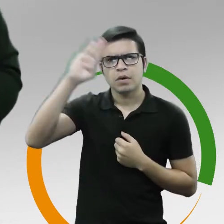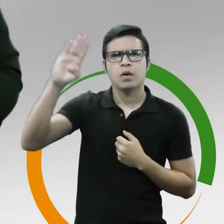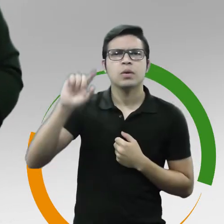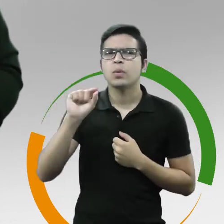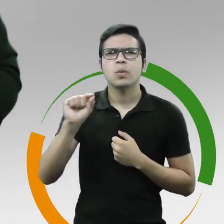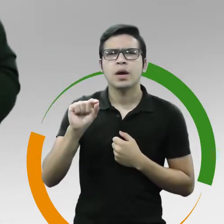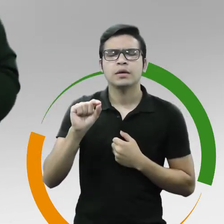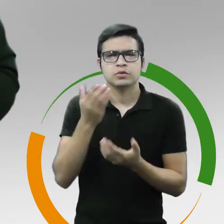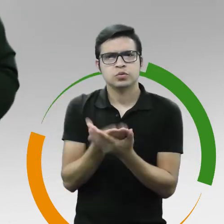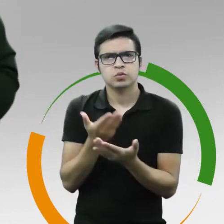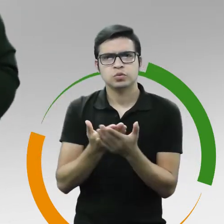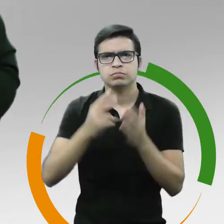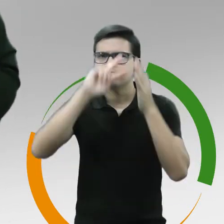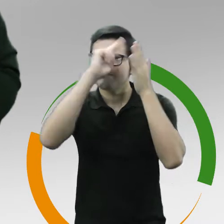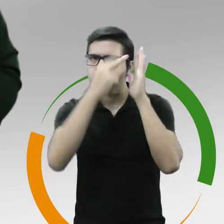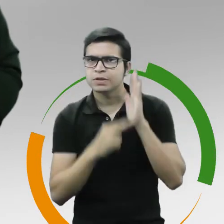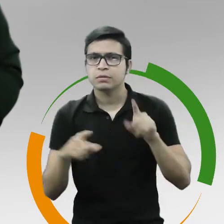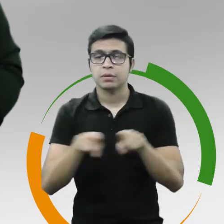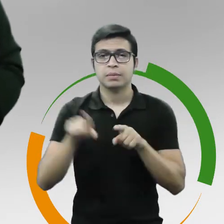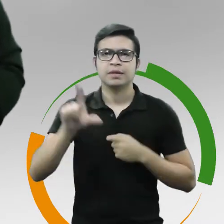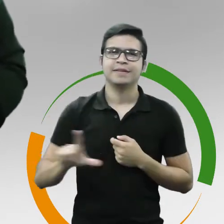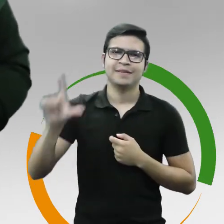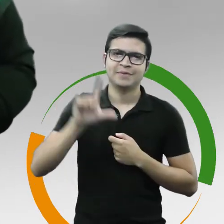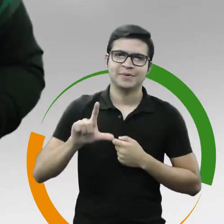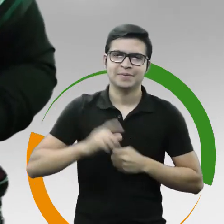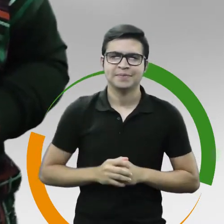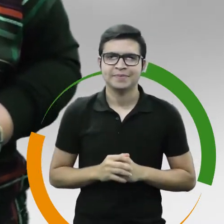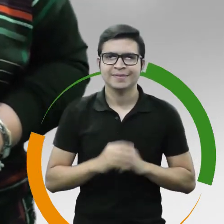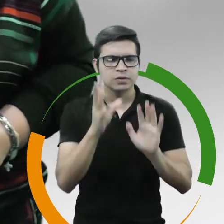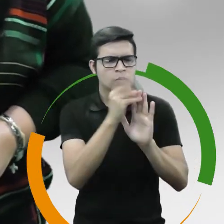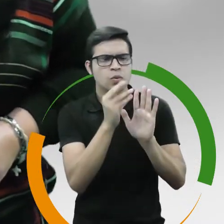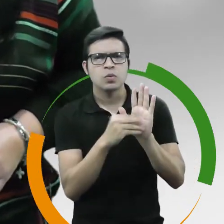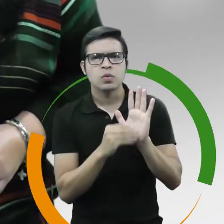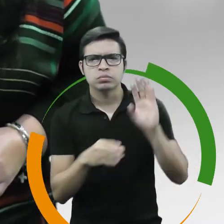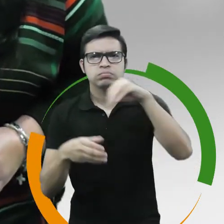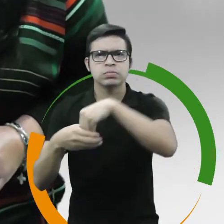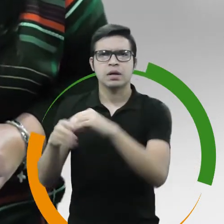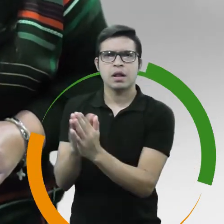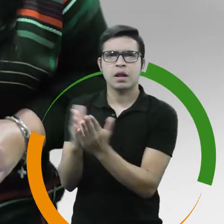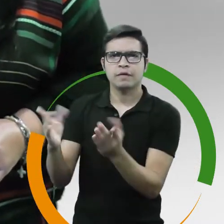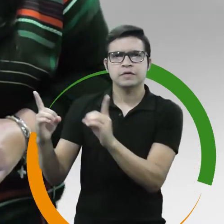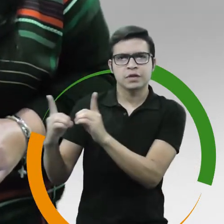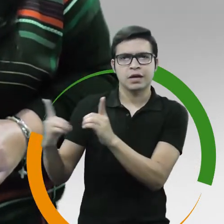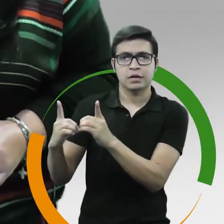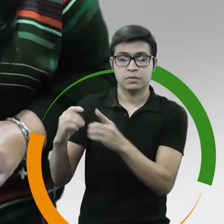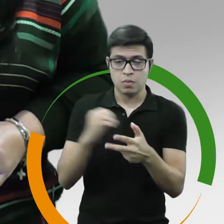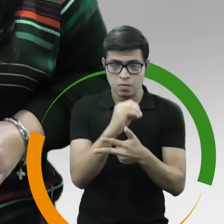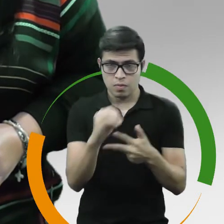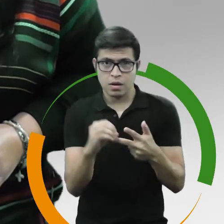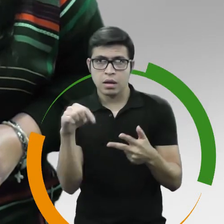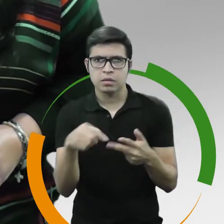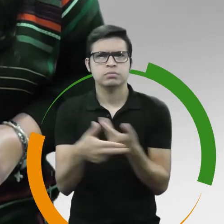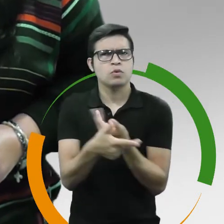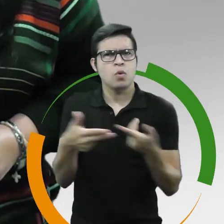estudos de interpretação textual e literatura. Além dos conteúdos presentes nos livros didáticos, o Enem aborda atualidades.